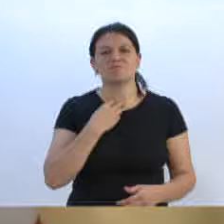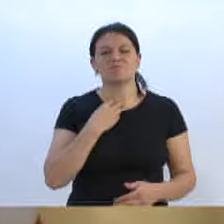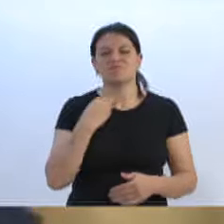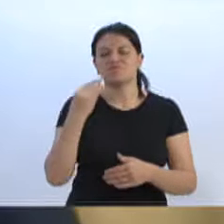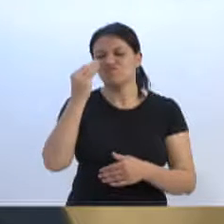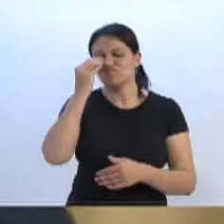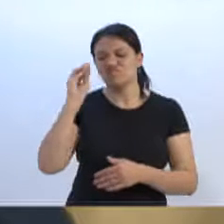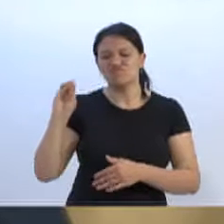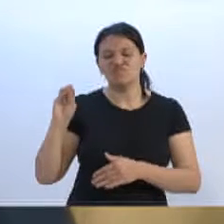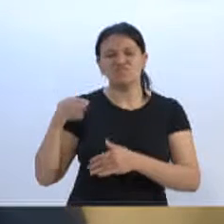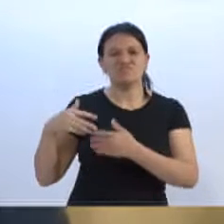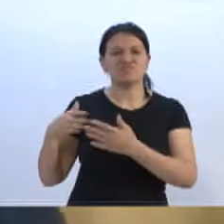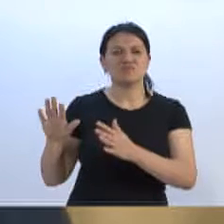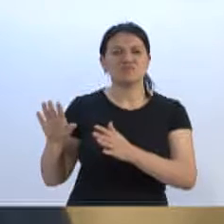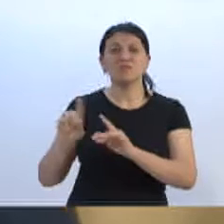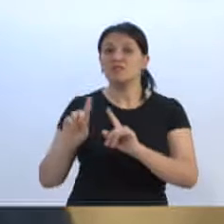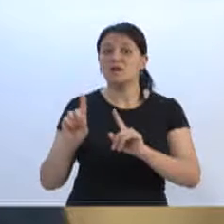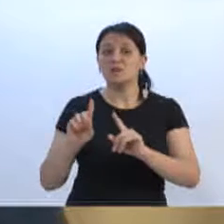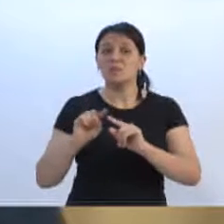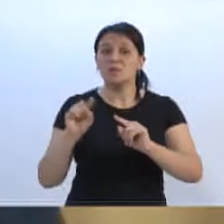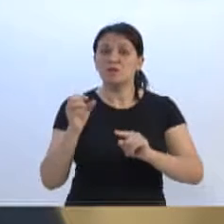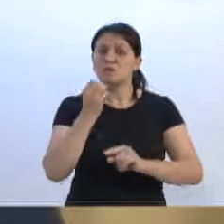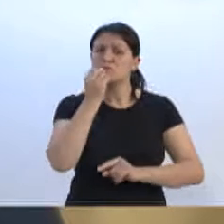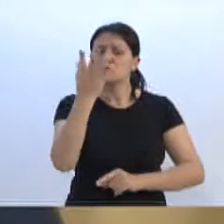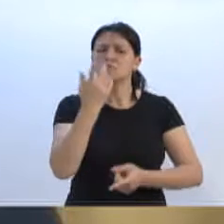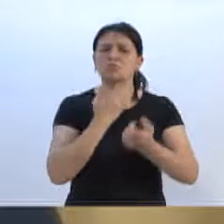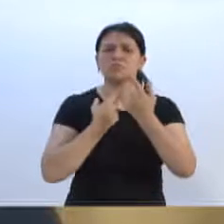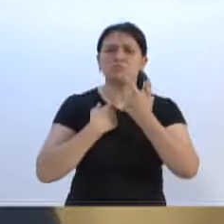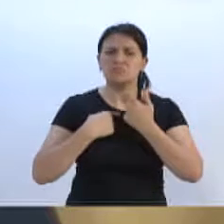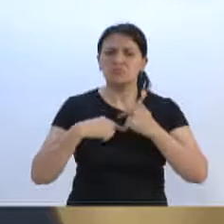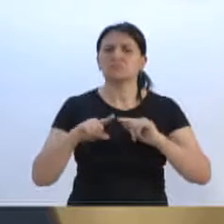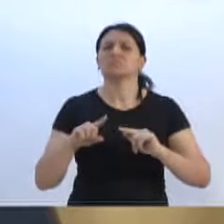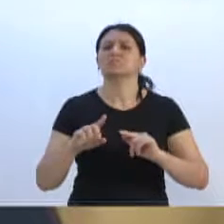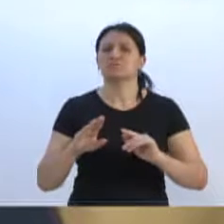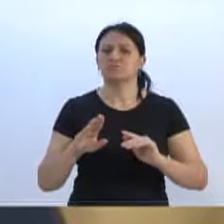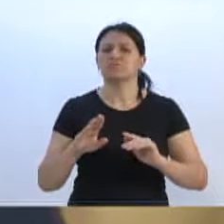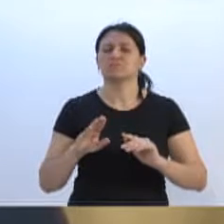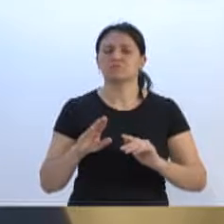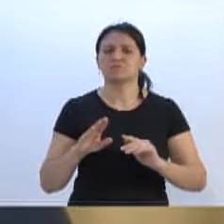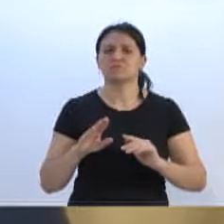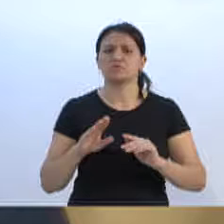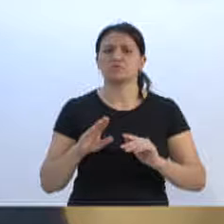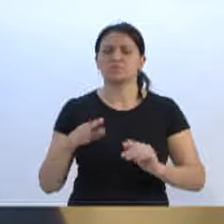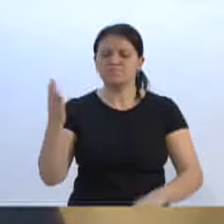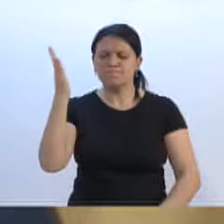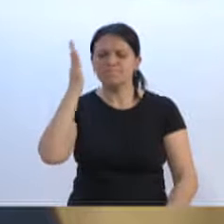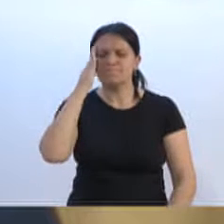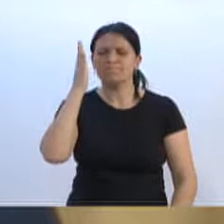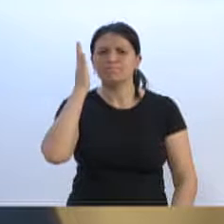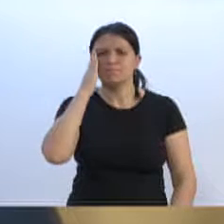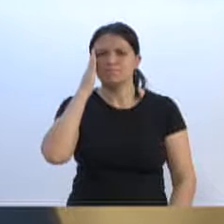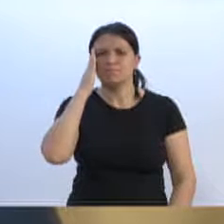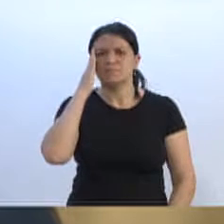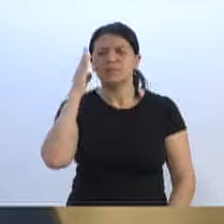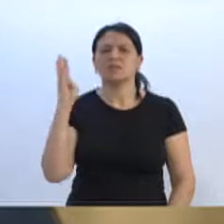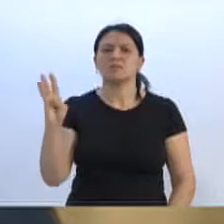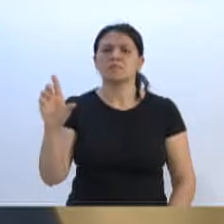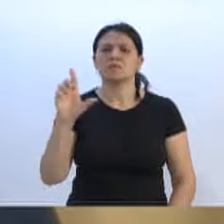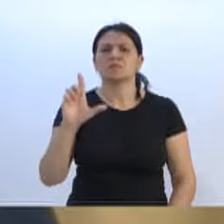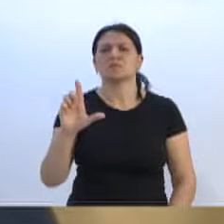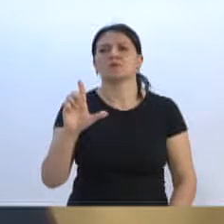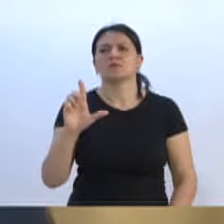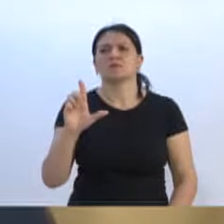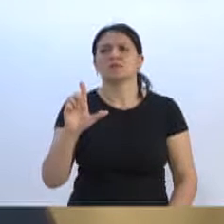esse aspecto. É um ato de boa vontade, é um ato de reconhecimento para a Blumenau.